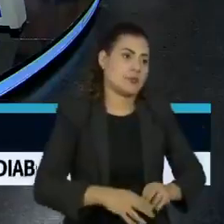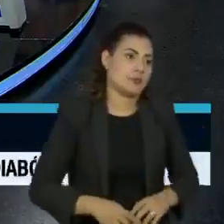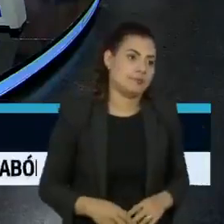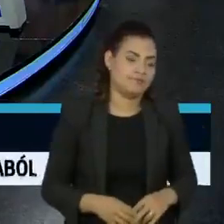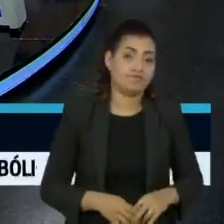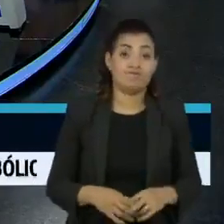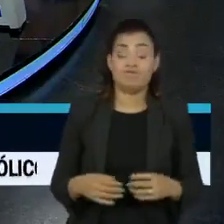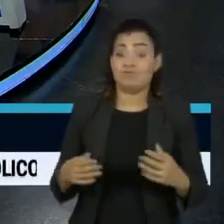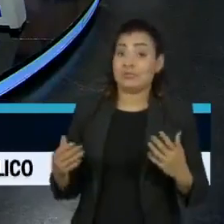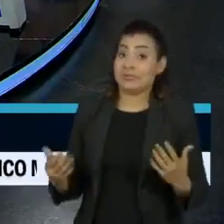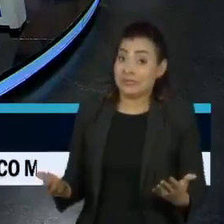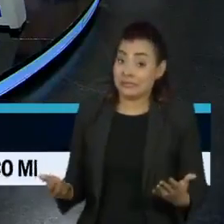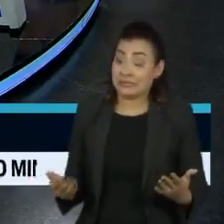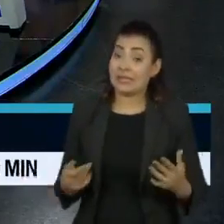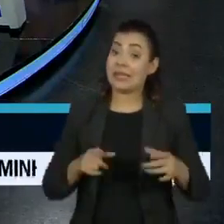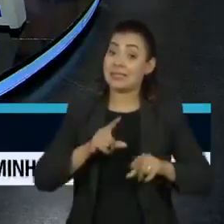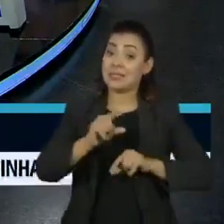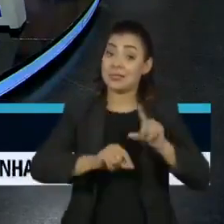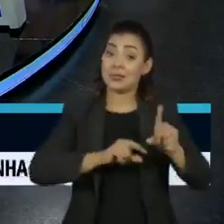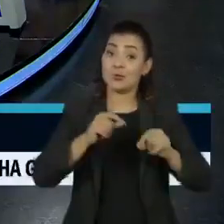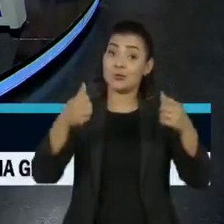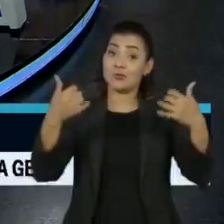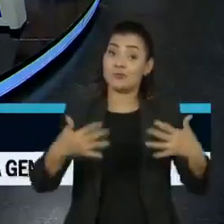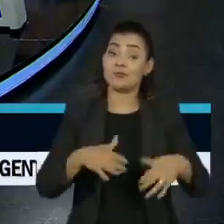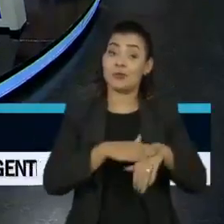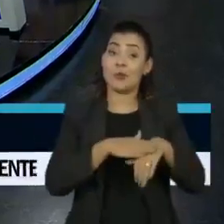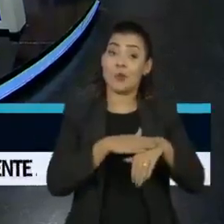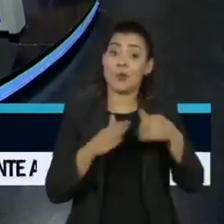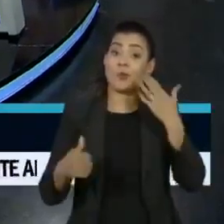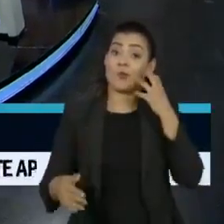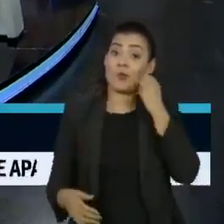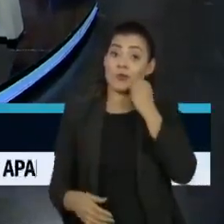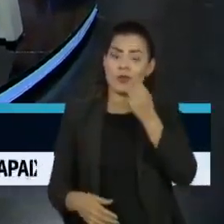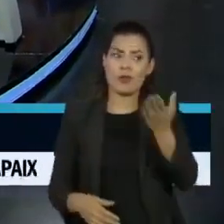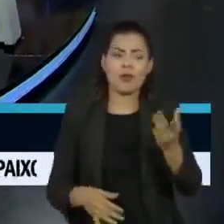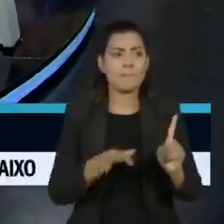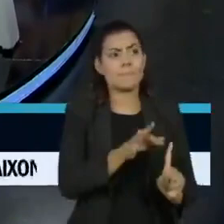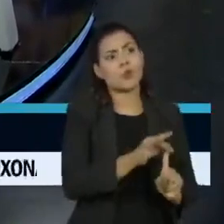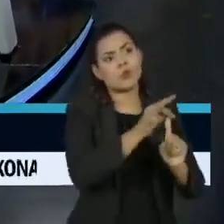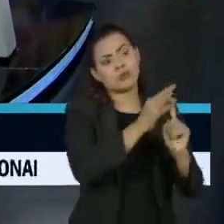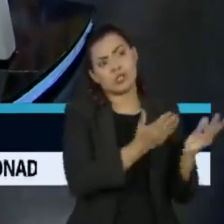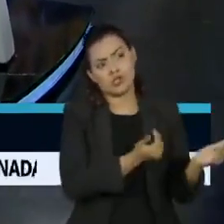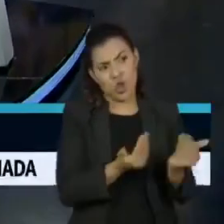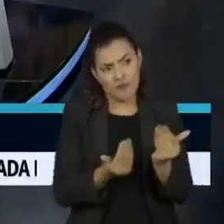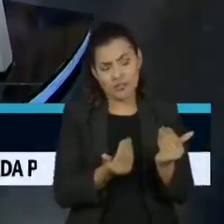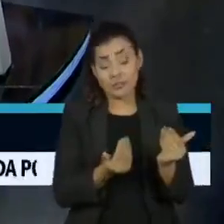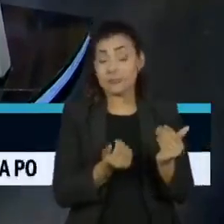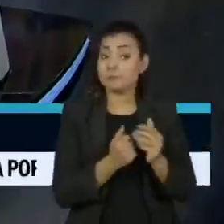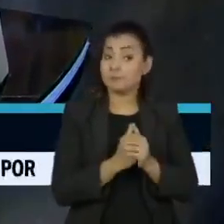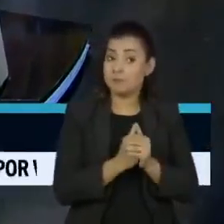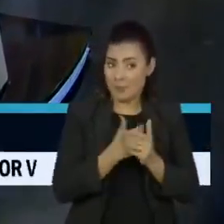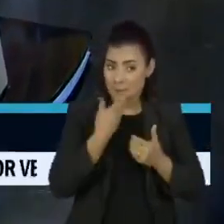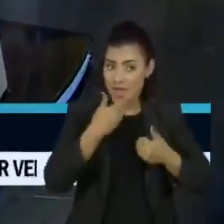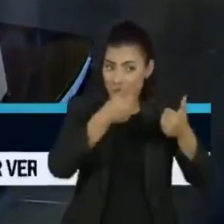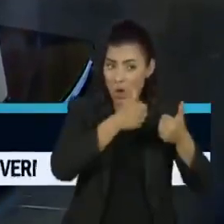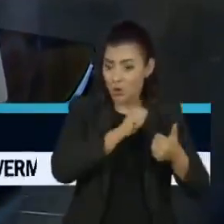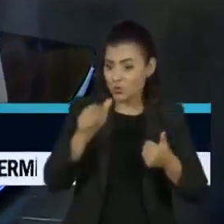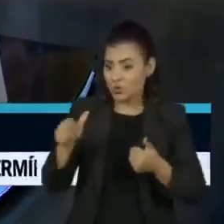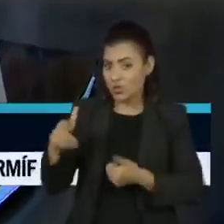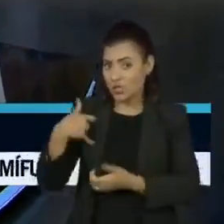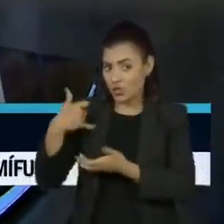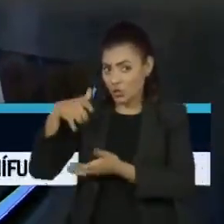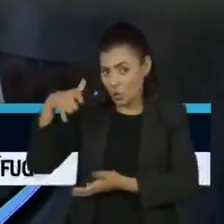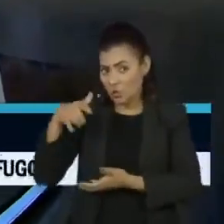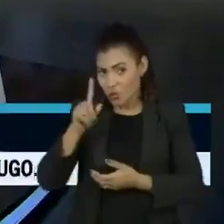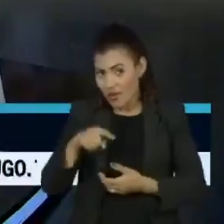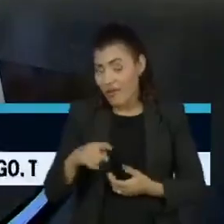Pois é, são dessas escolhas que a gente vai falar agora com Cortella. Cortella, priorizar os jovens poderia ser mais eficaz, como colocou o